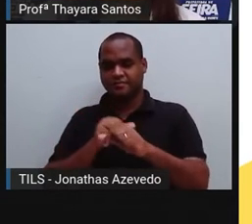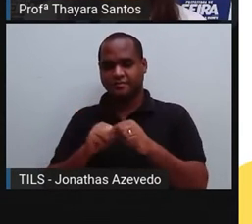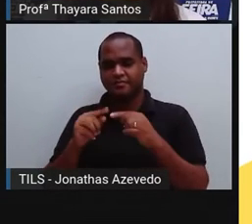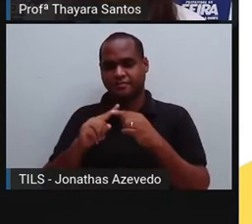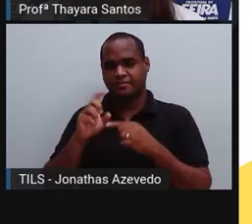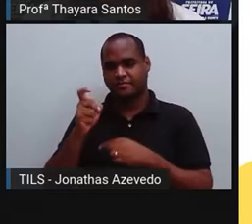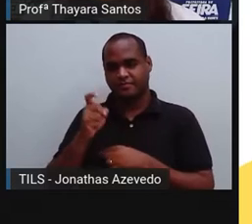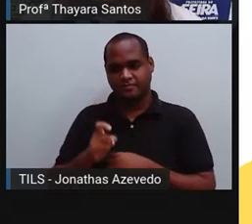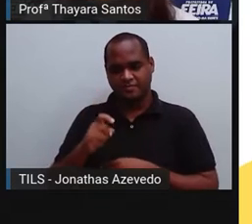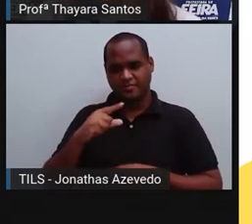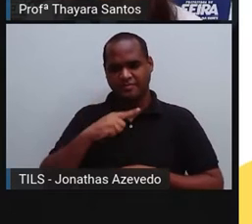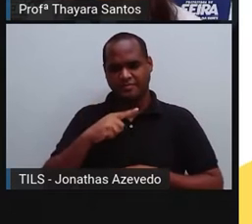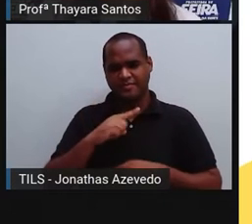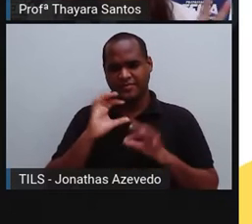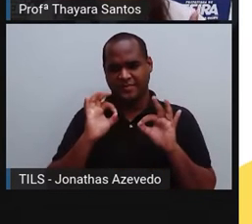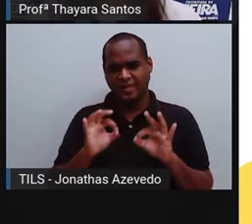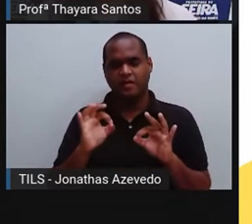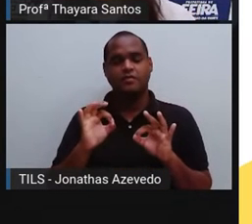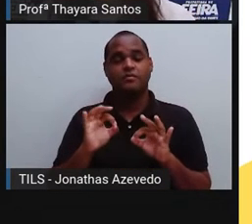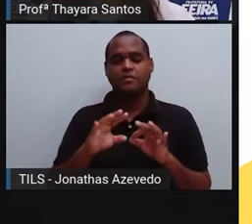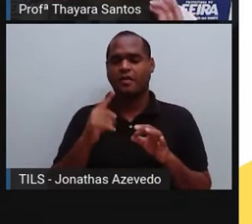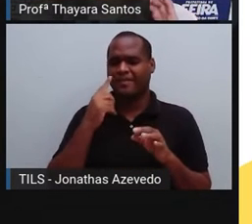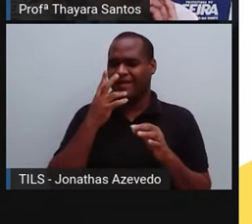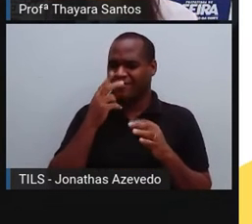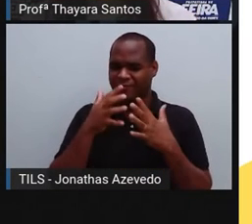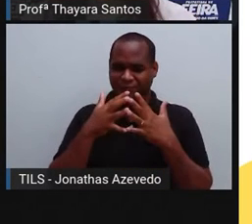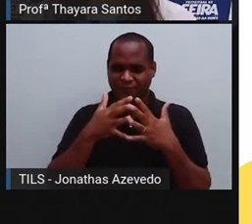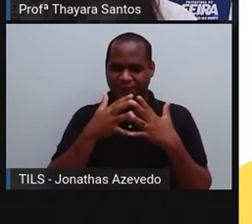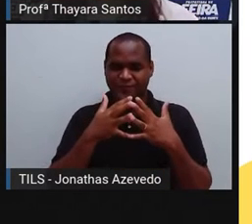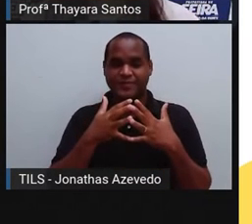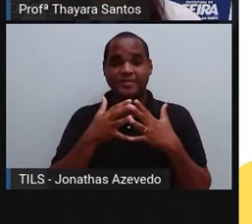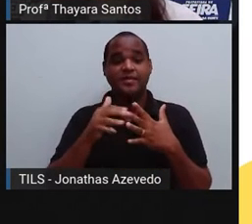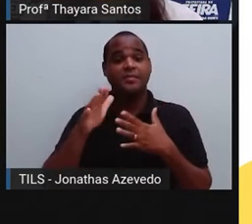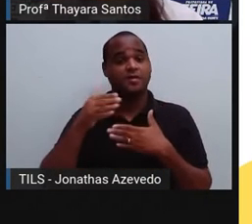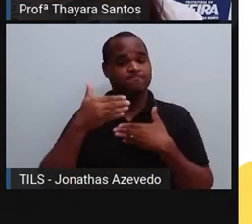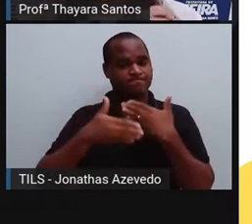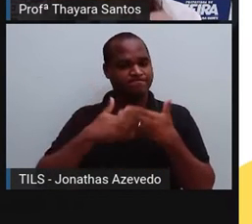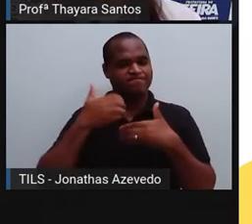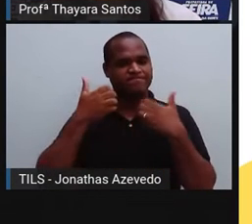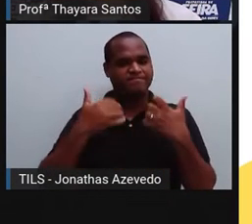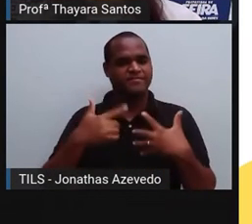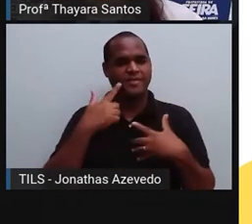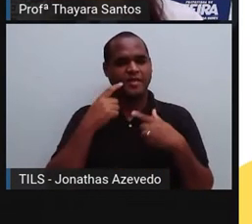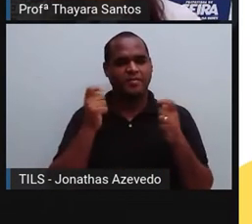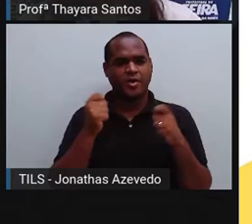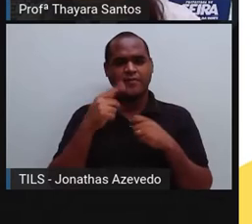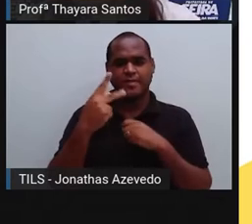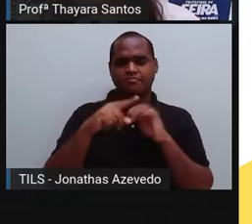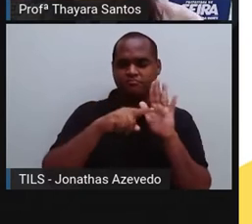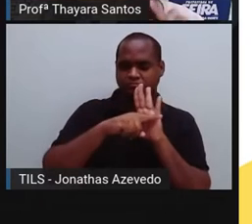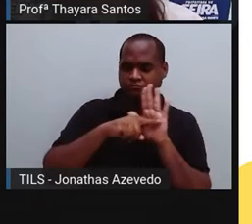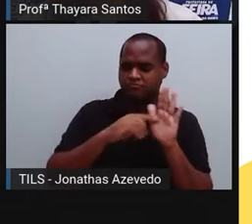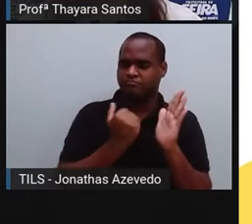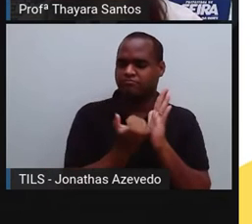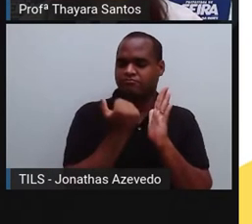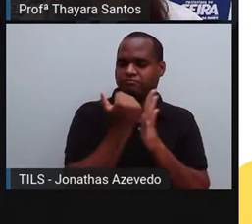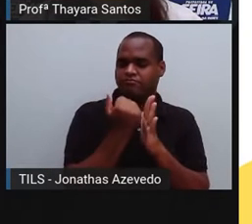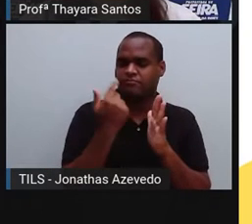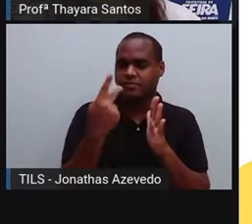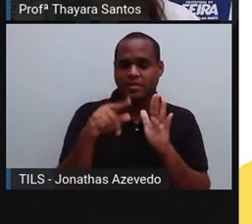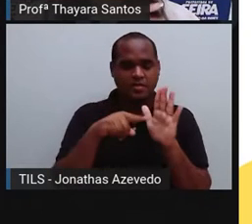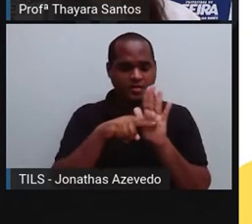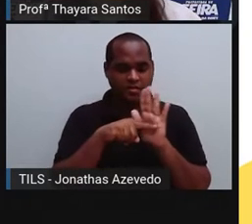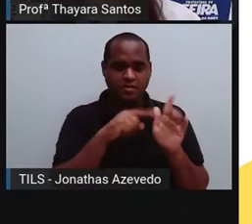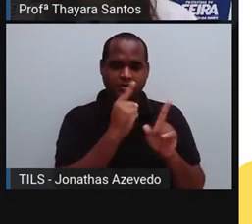oxigenado. Certo? É um pouco confuso, mas vocês podem pesquisar mais um pouco aí e rever